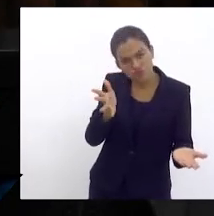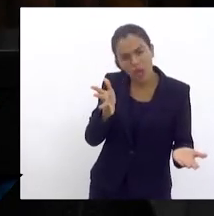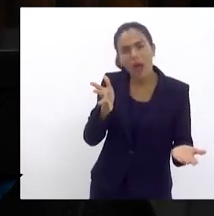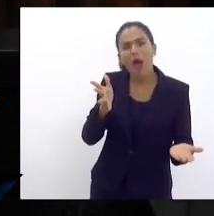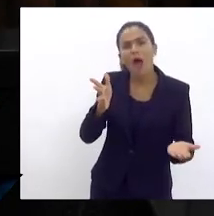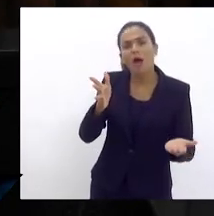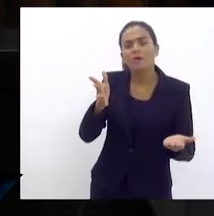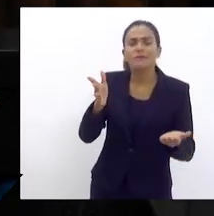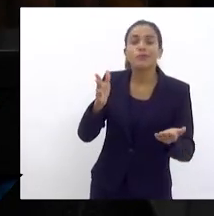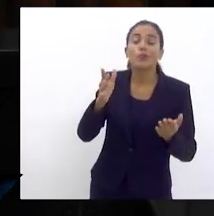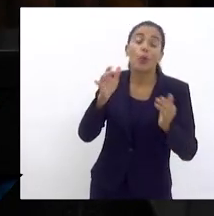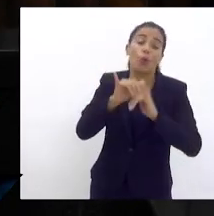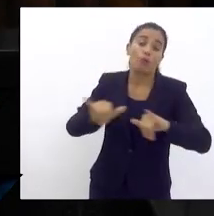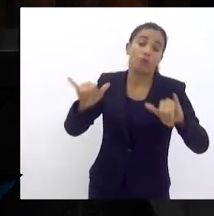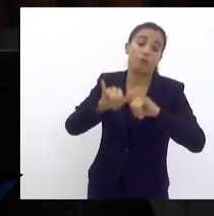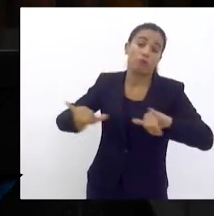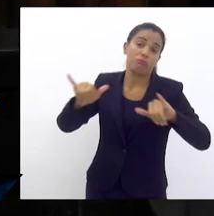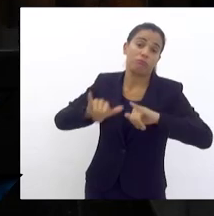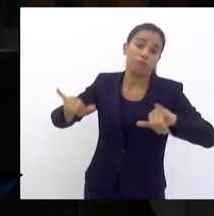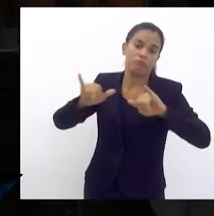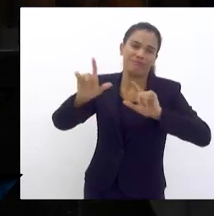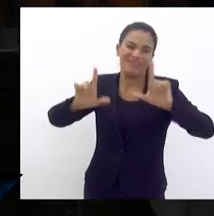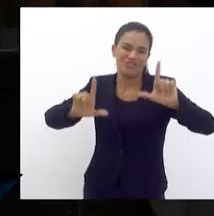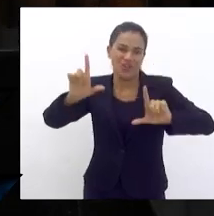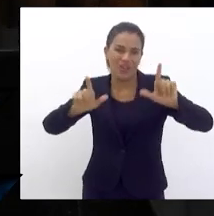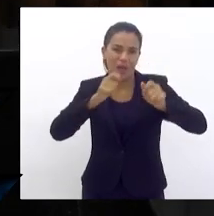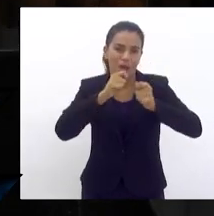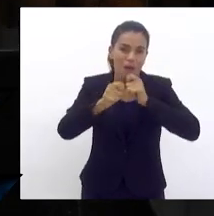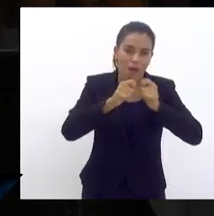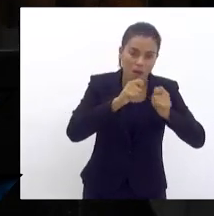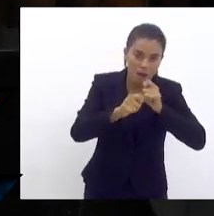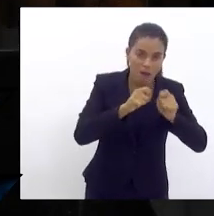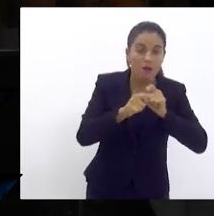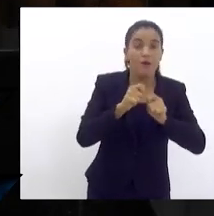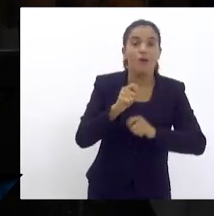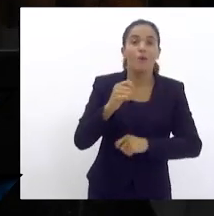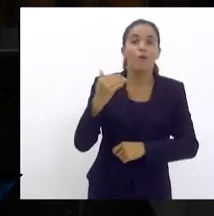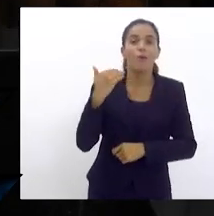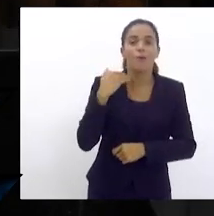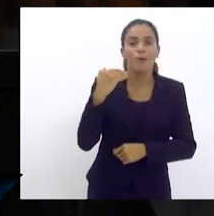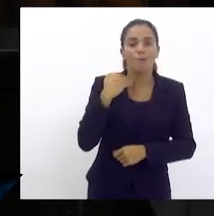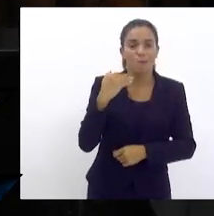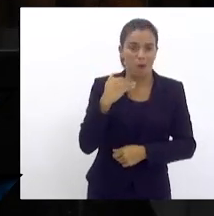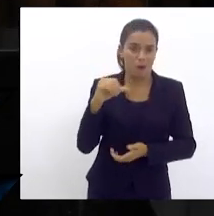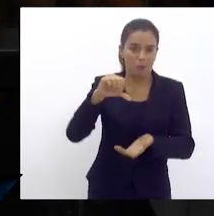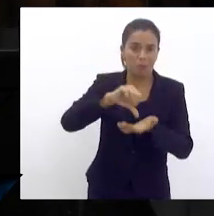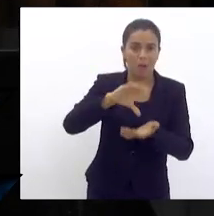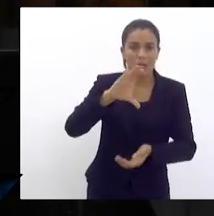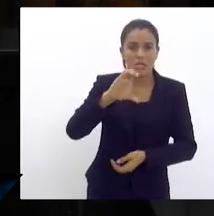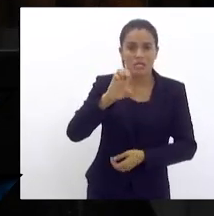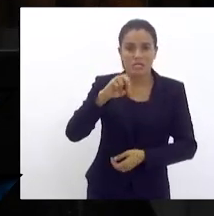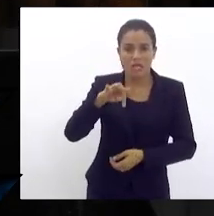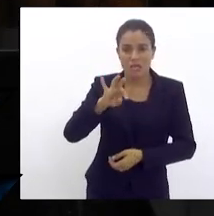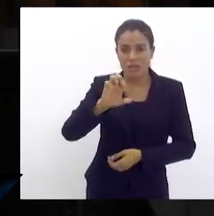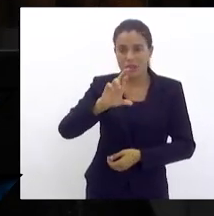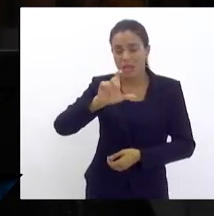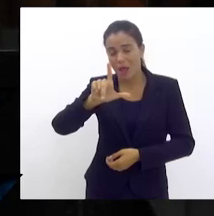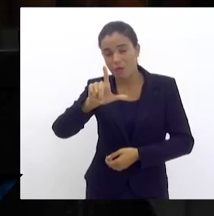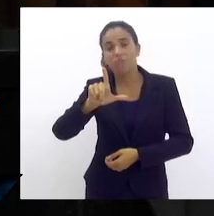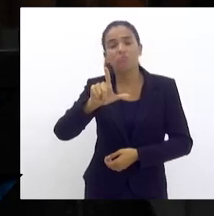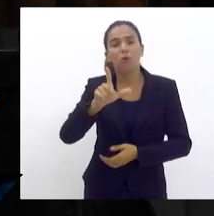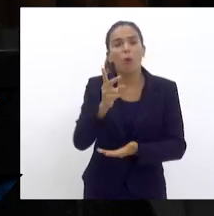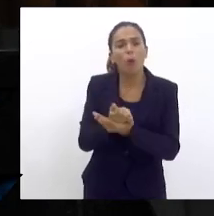judiciário, não, no noticiário, o Banco Central manteve a taxa Selic